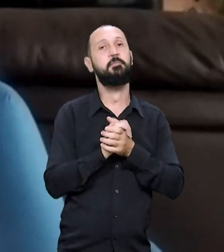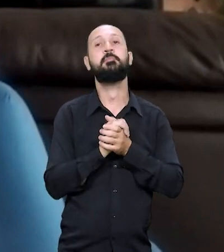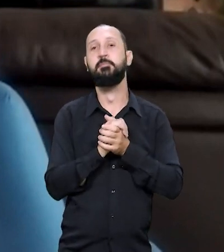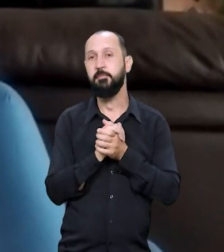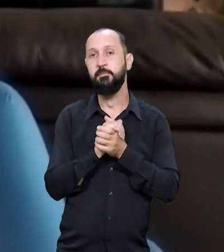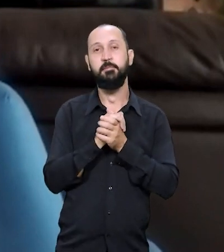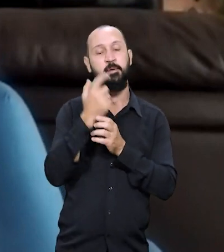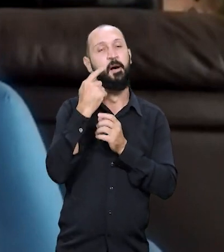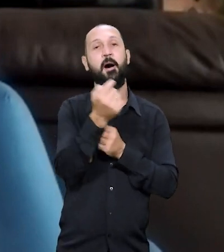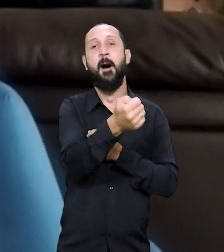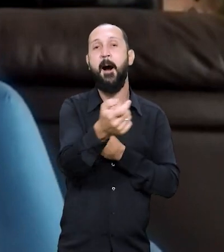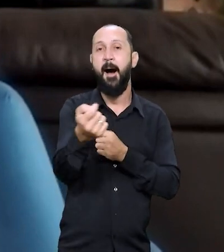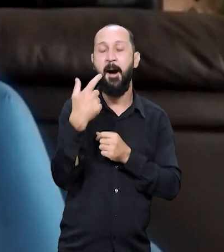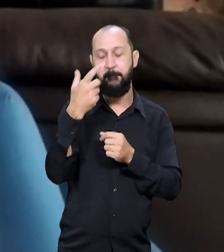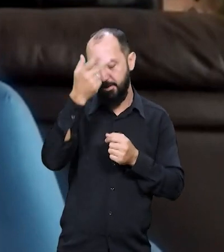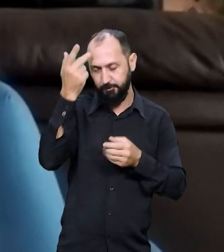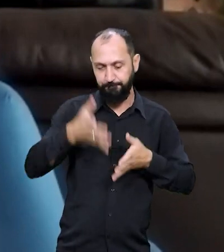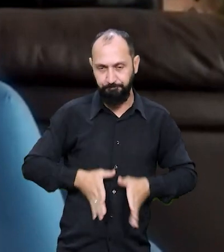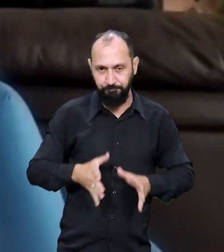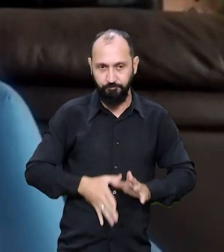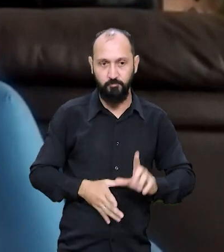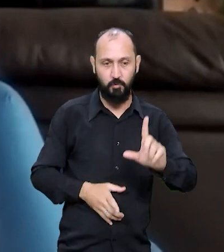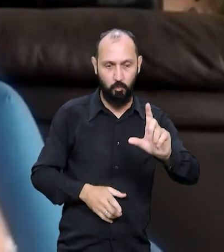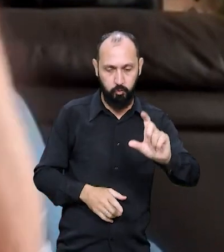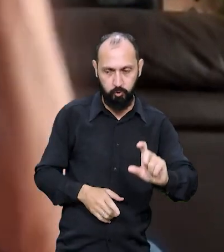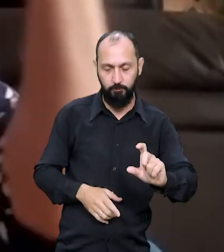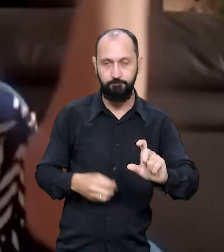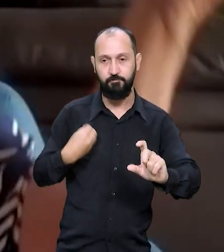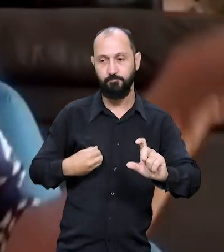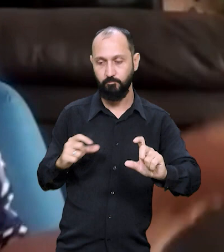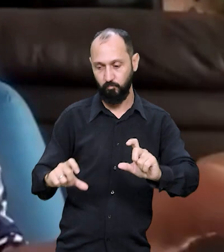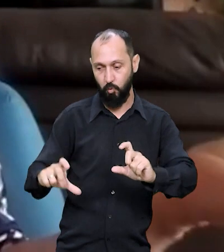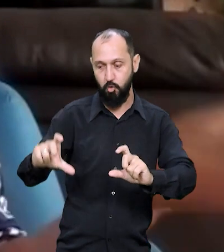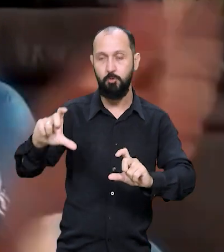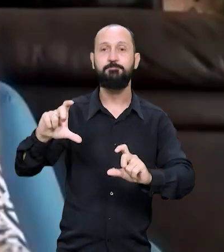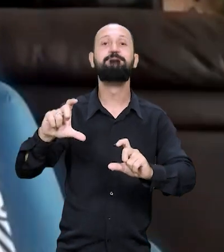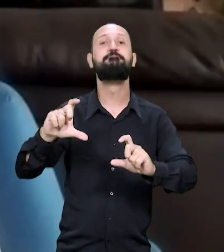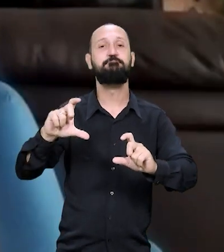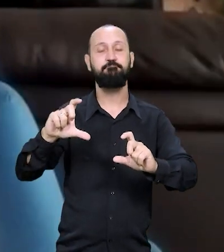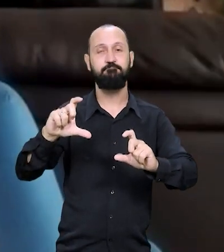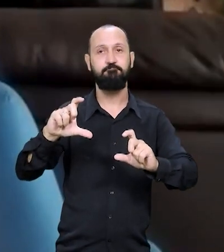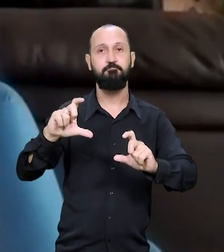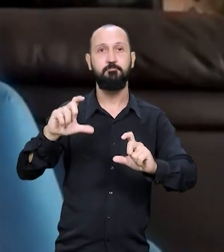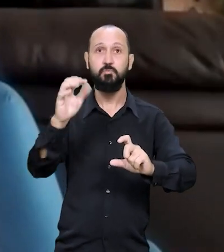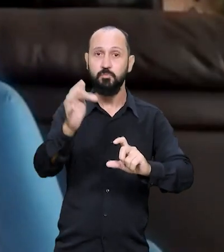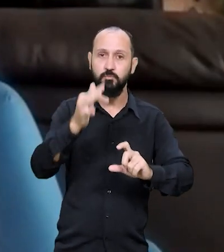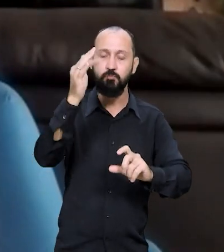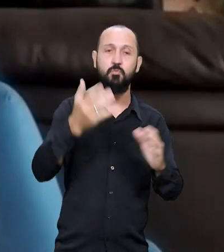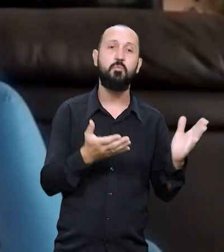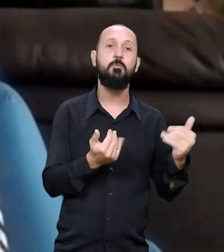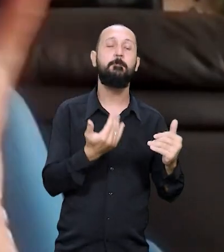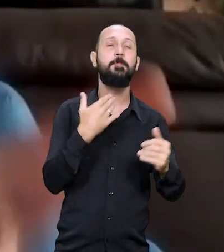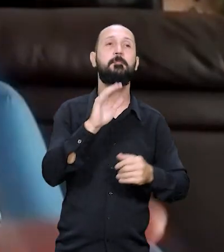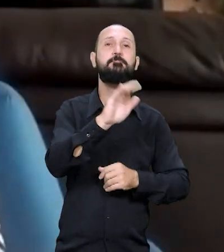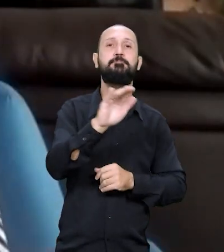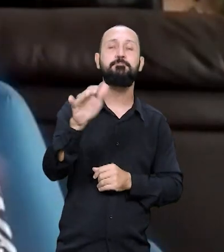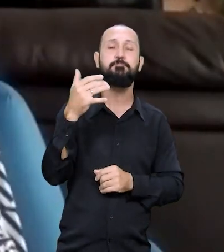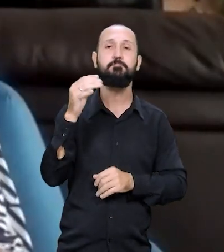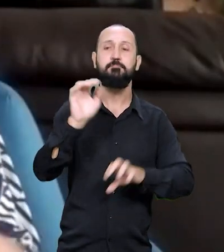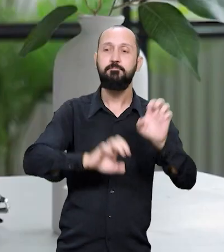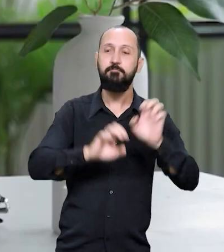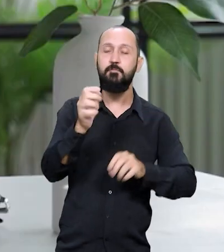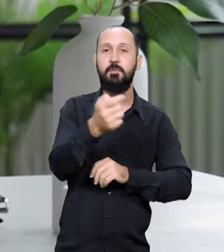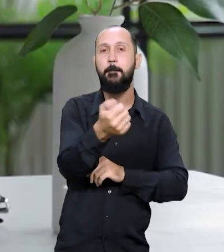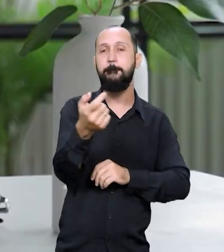né? Então a gente tem menos pessoas nascendo e as pessoas estão vivendo mais. Ou seja, eu terei menos jovens para ir buscar,